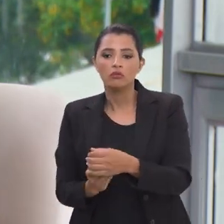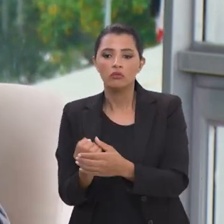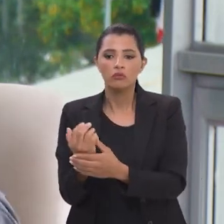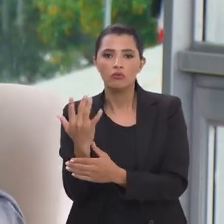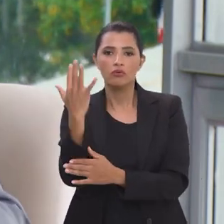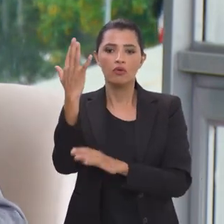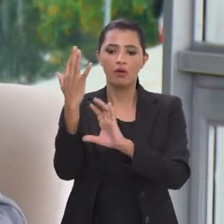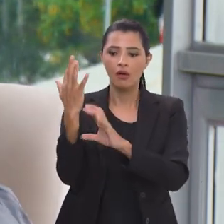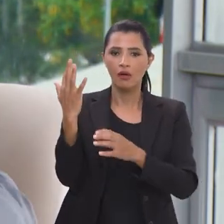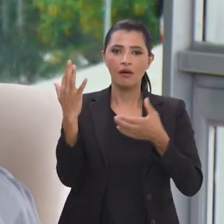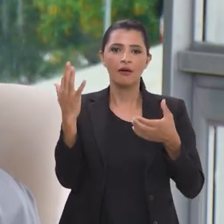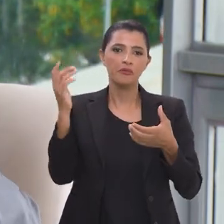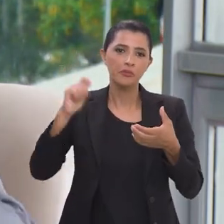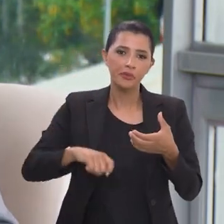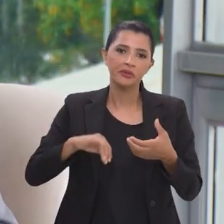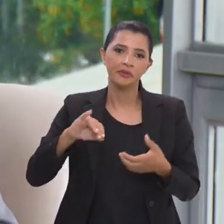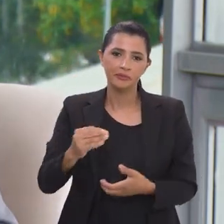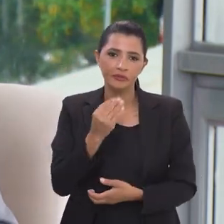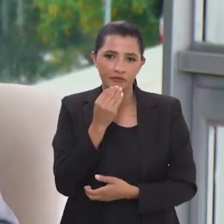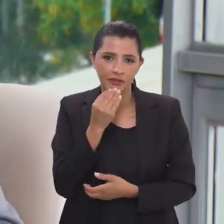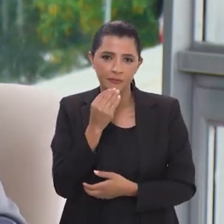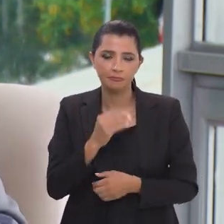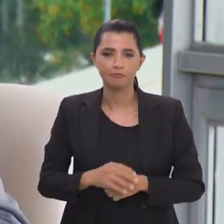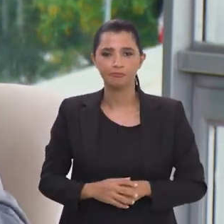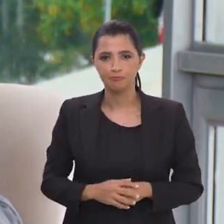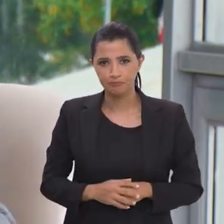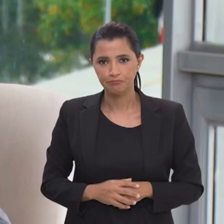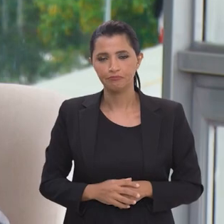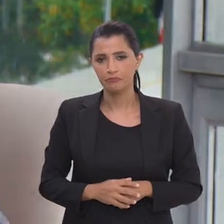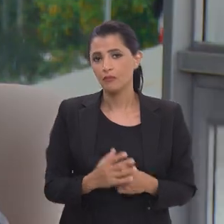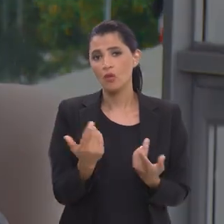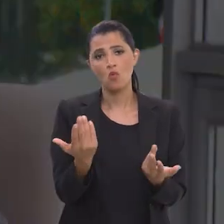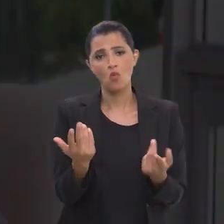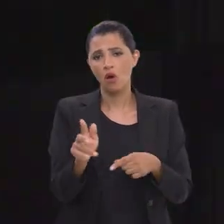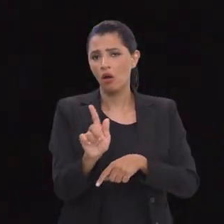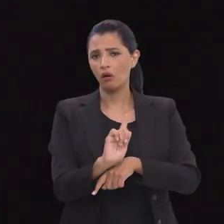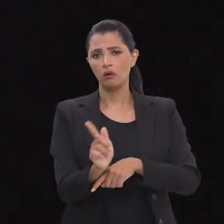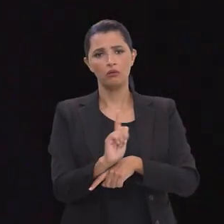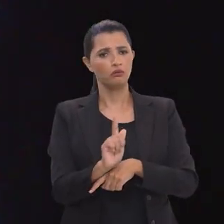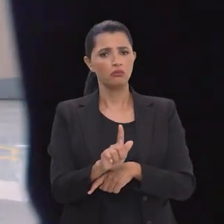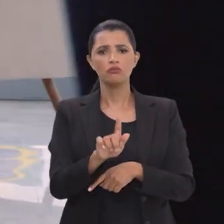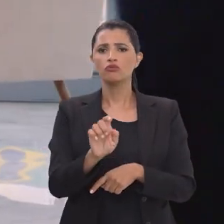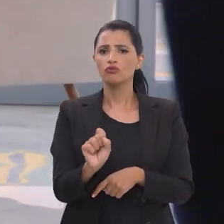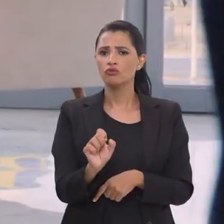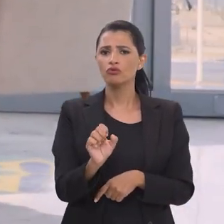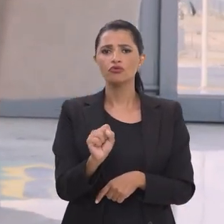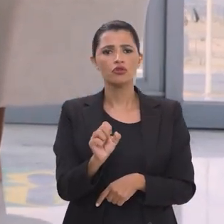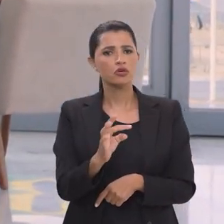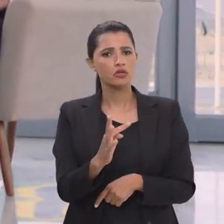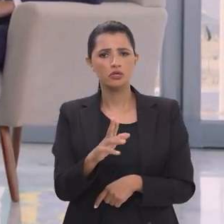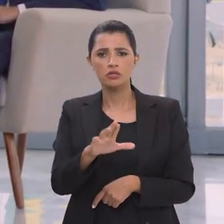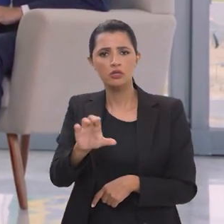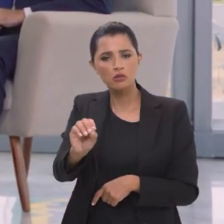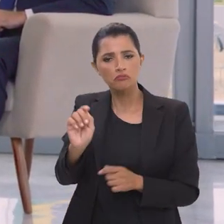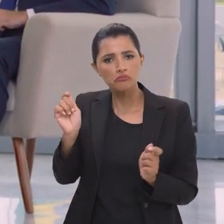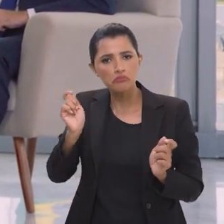hora que você vai colher, você vai usufruir. A gestão também é assim. Para que a gente possa